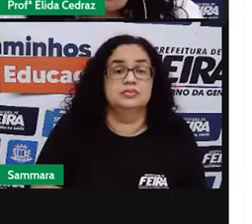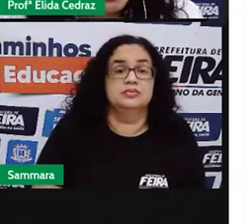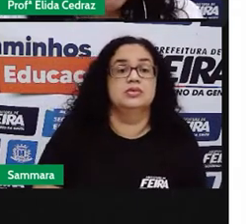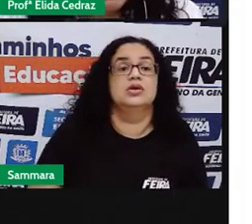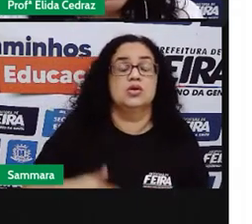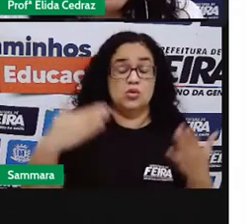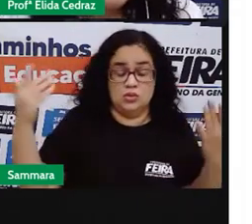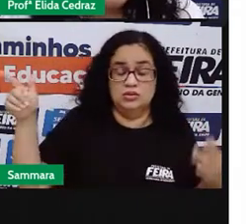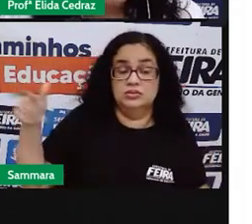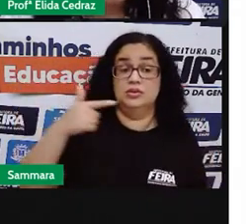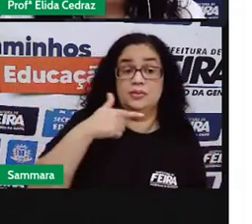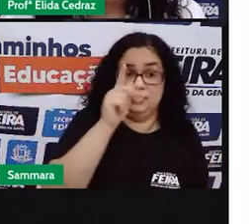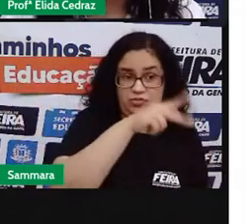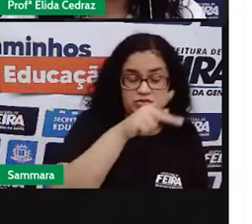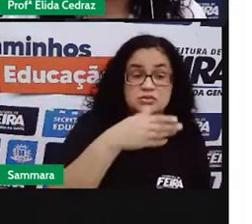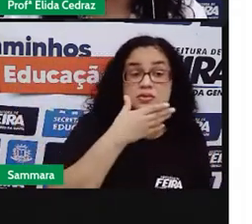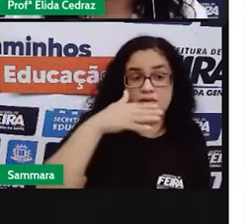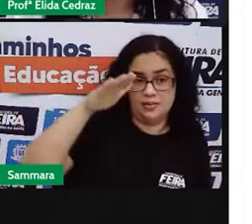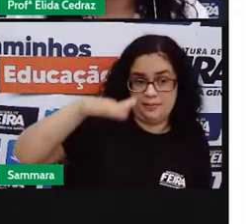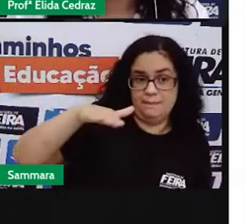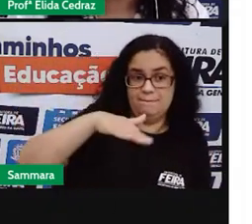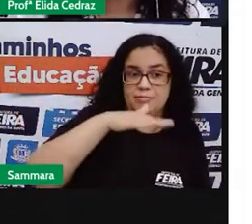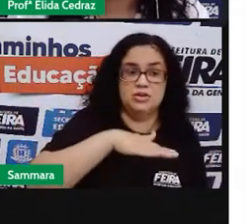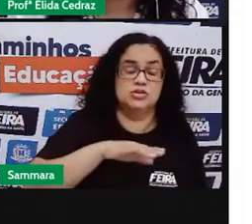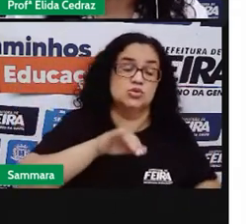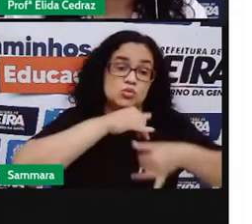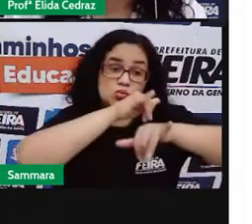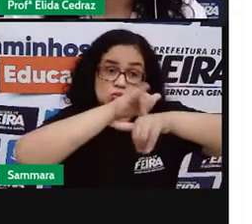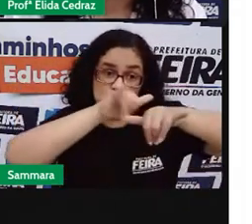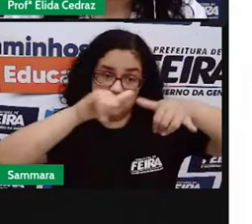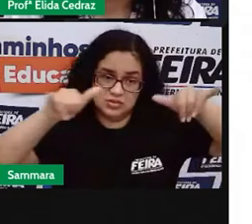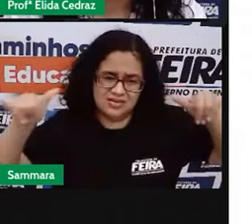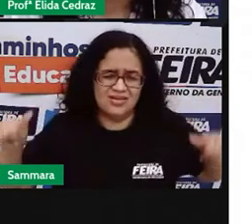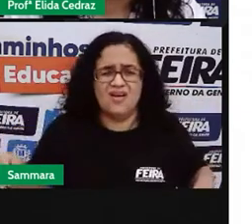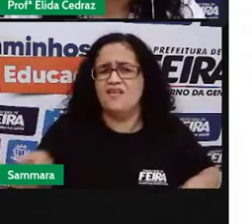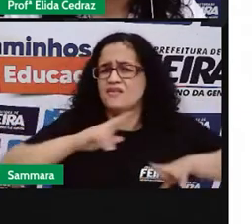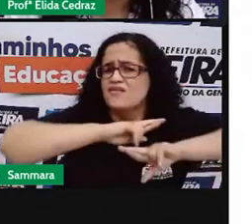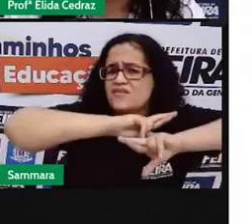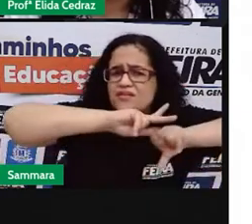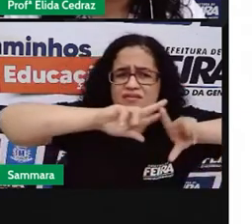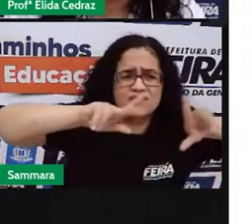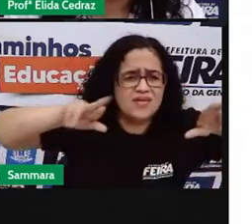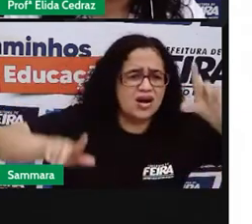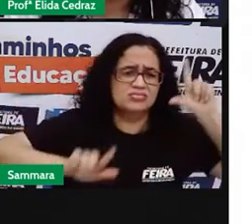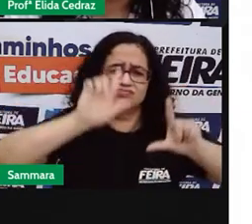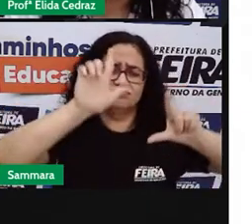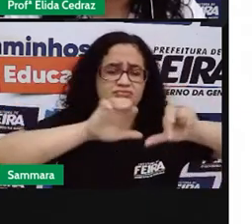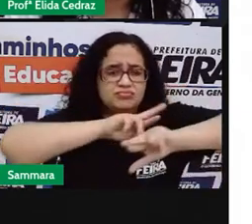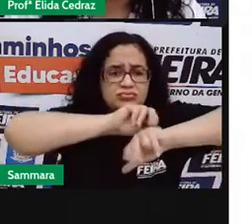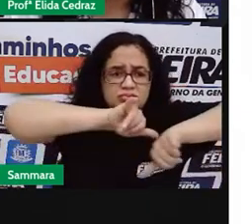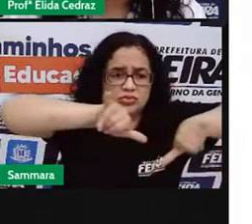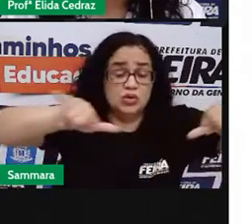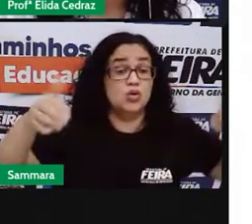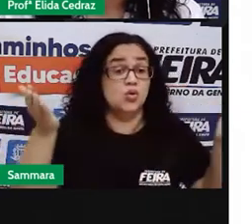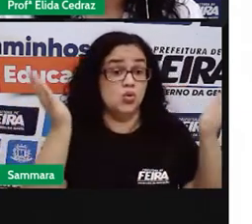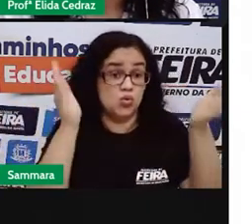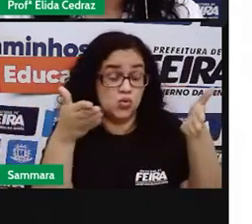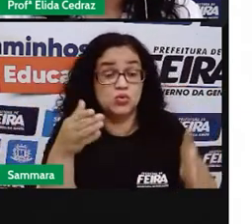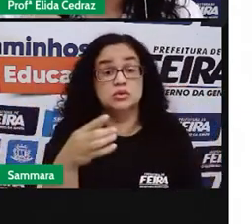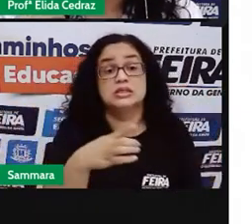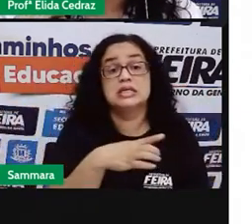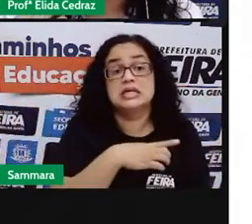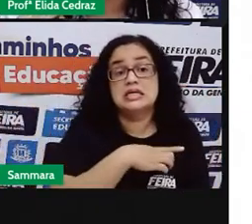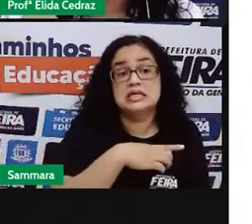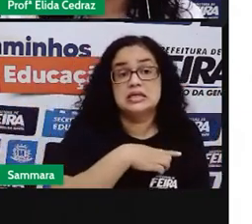Quando eu era pequena, os comerciais de muitos produtos que utilizamos hoje têm